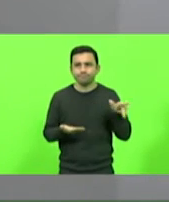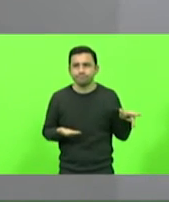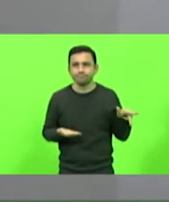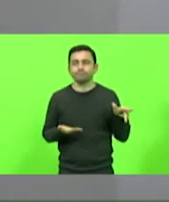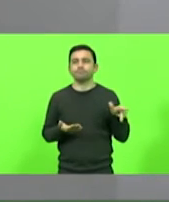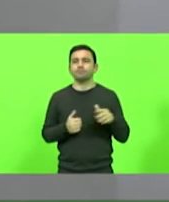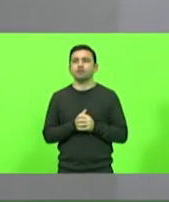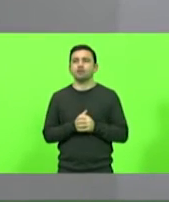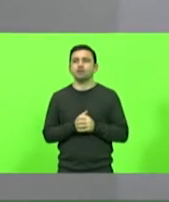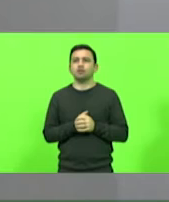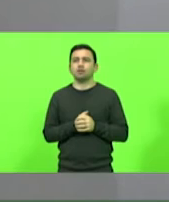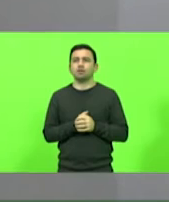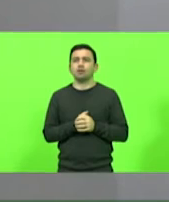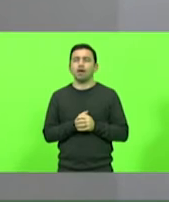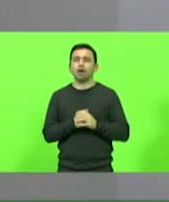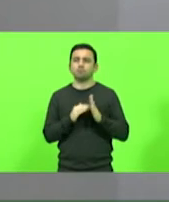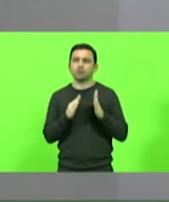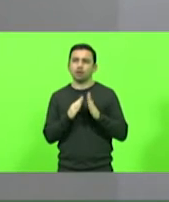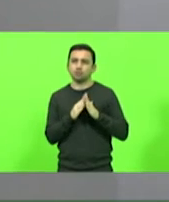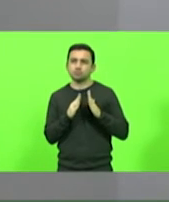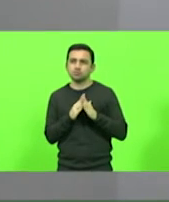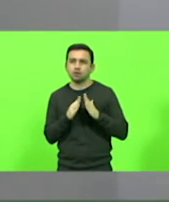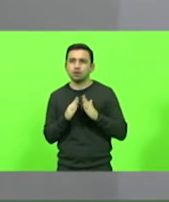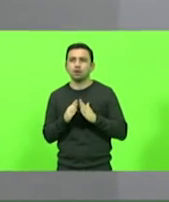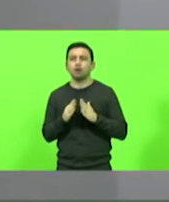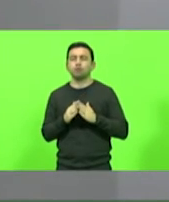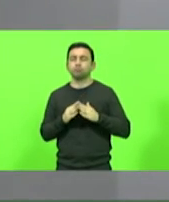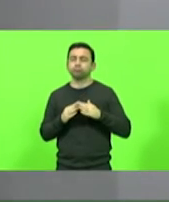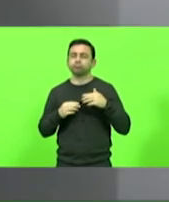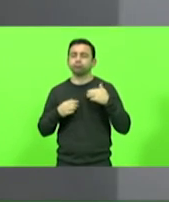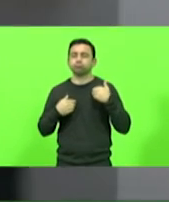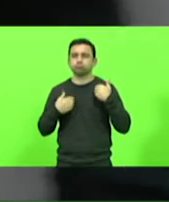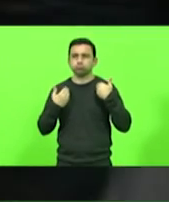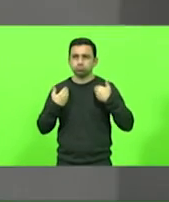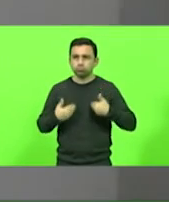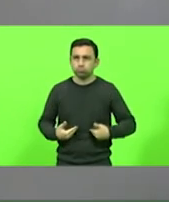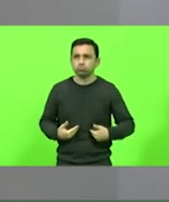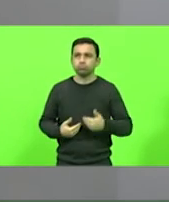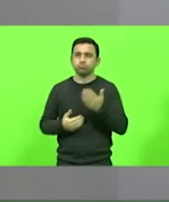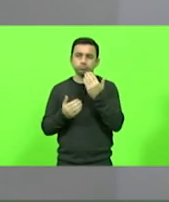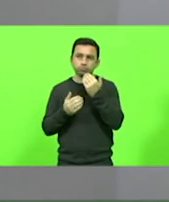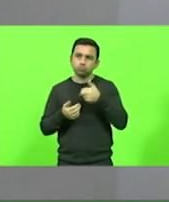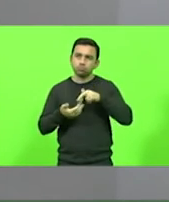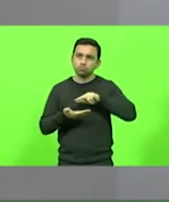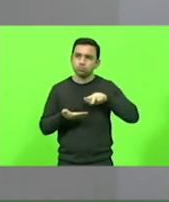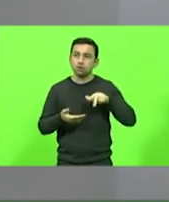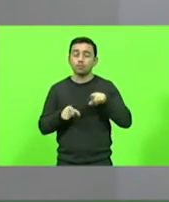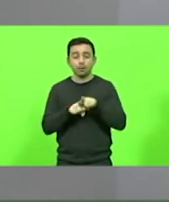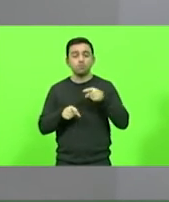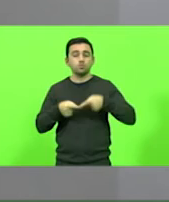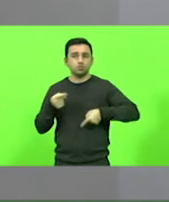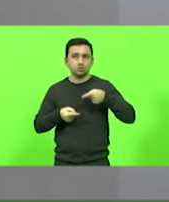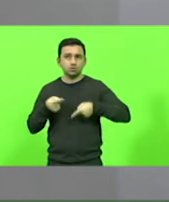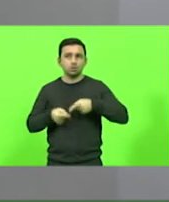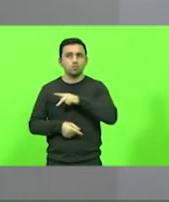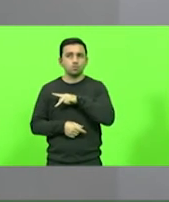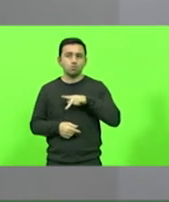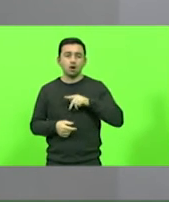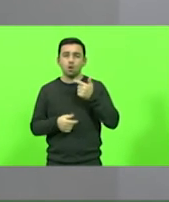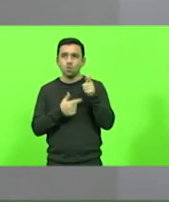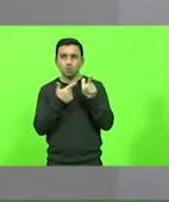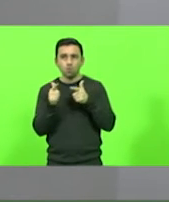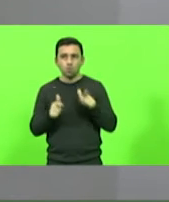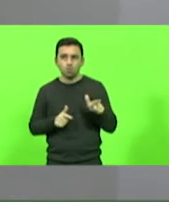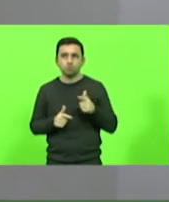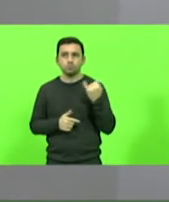habitação, segurança alimentar e nutricional. Dentre outras e tão importantes políticas públicas, também temos